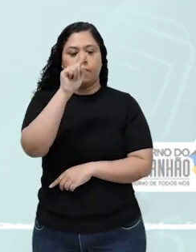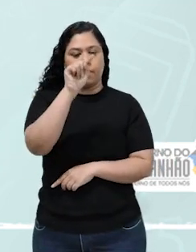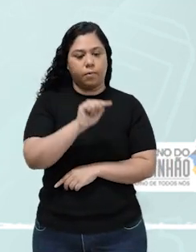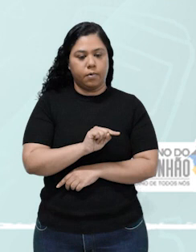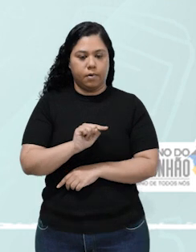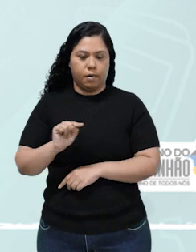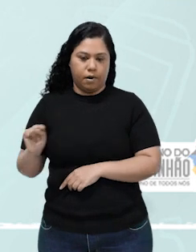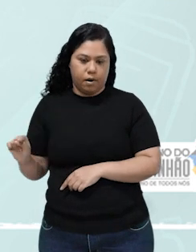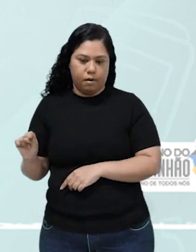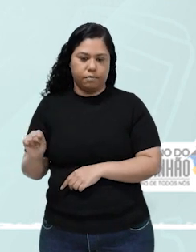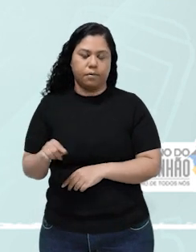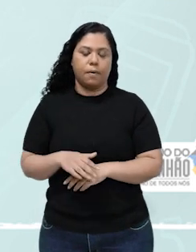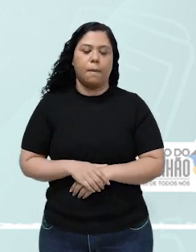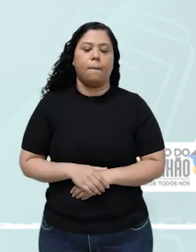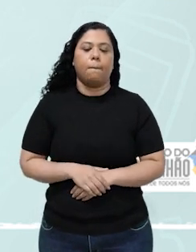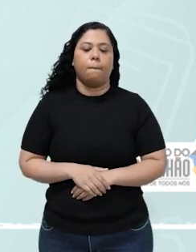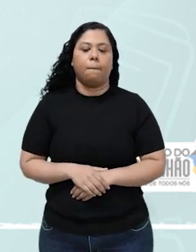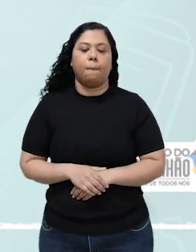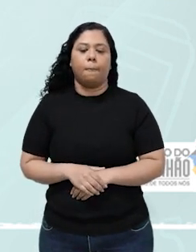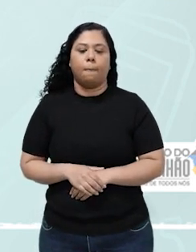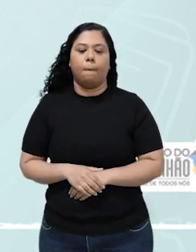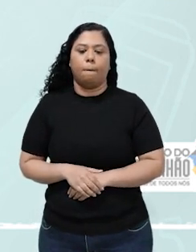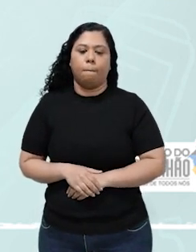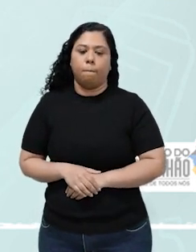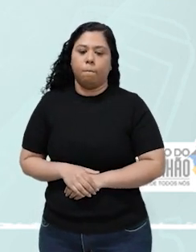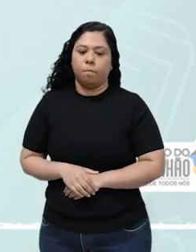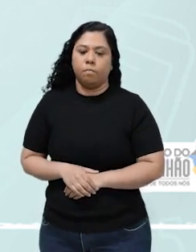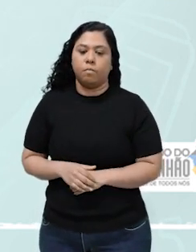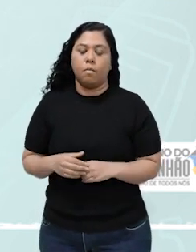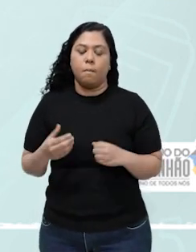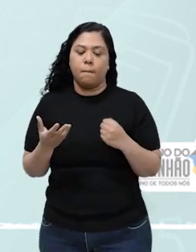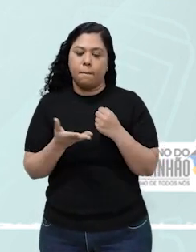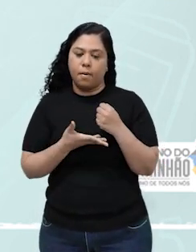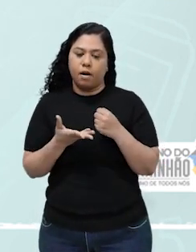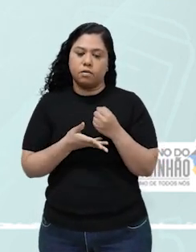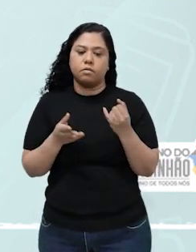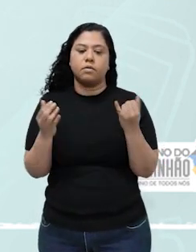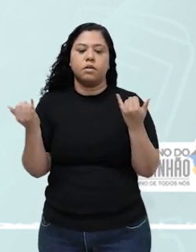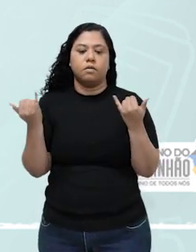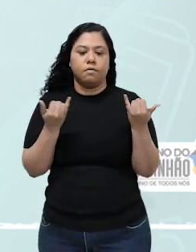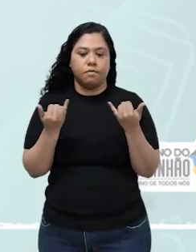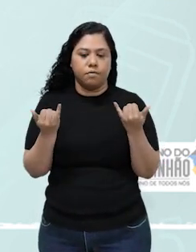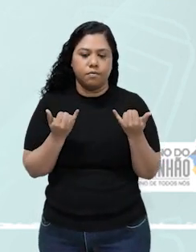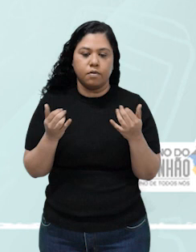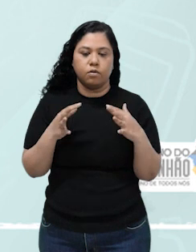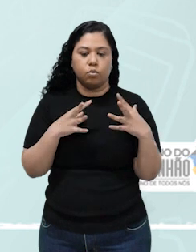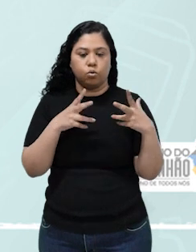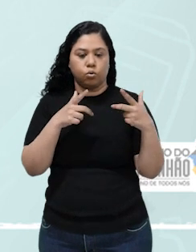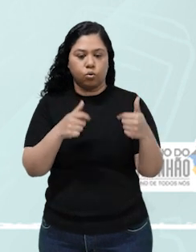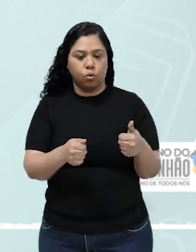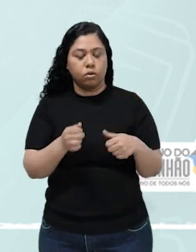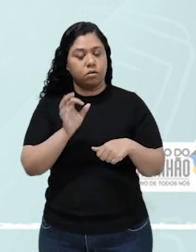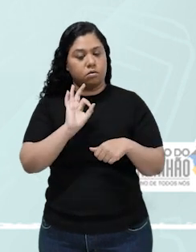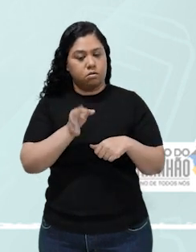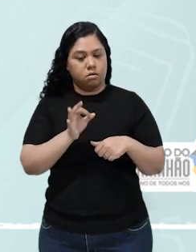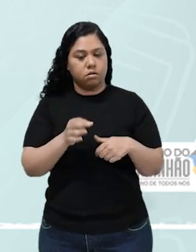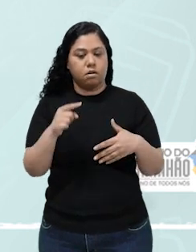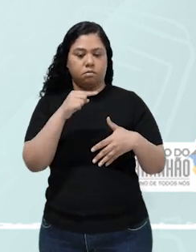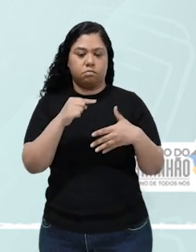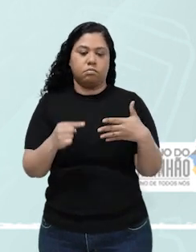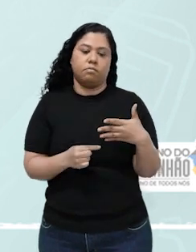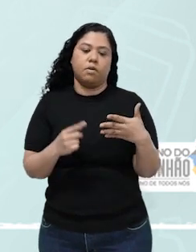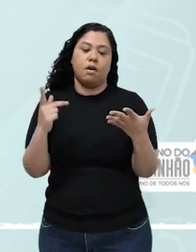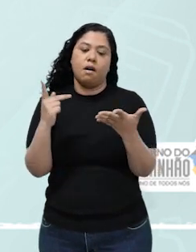da velocidade em função do tempo dessa reação, com base nessas informações. Todas as afirmativas estão